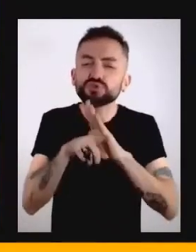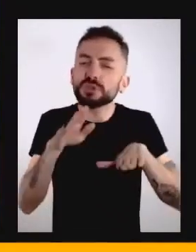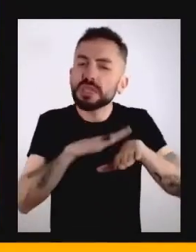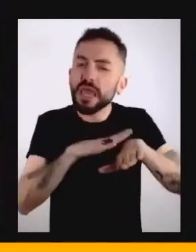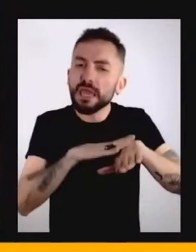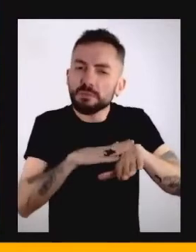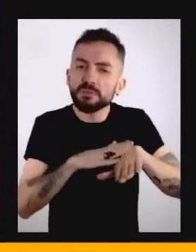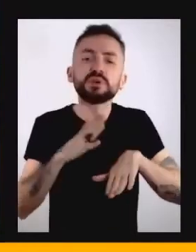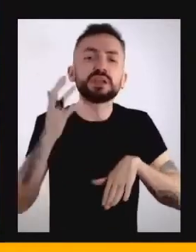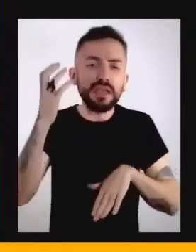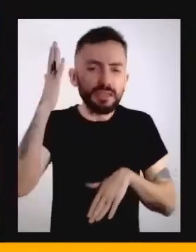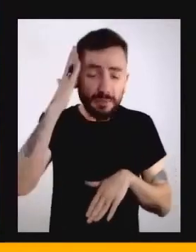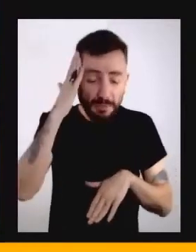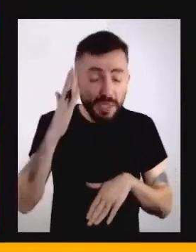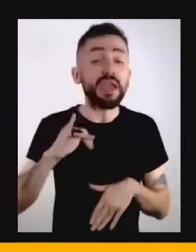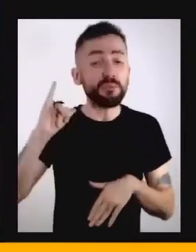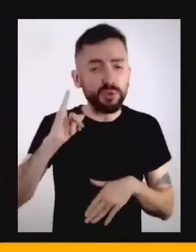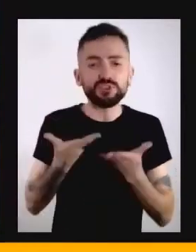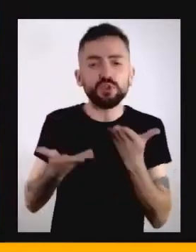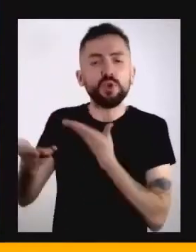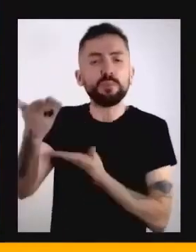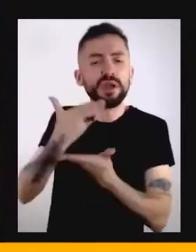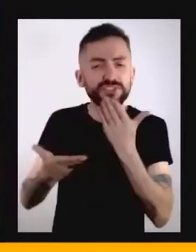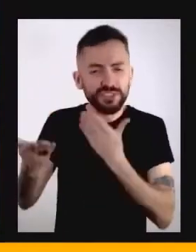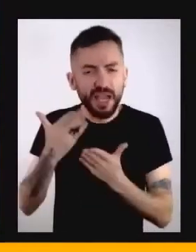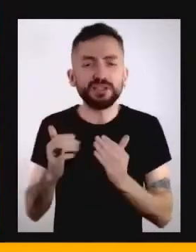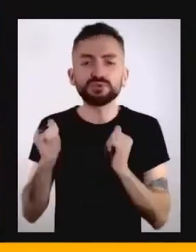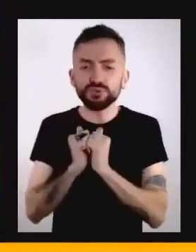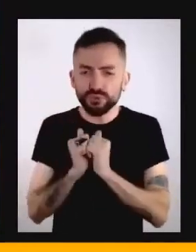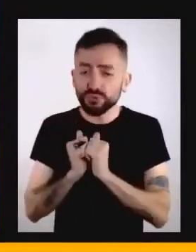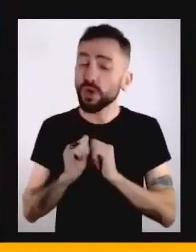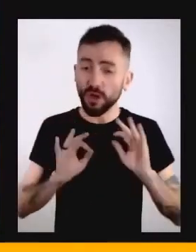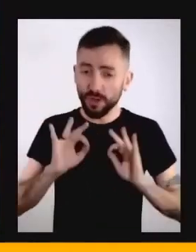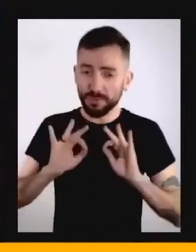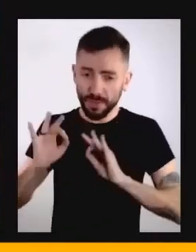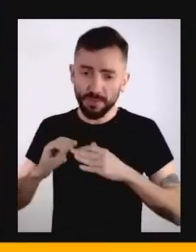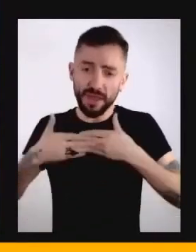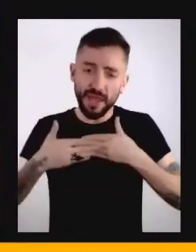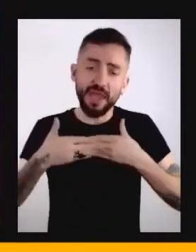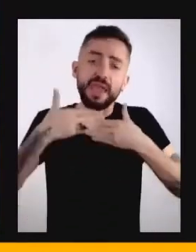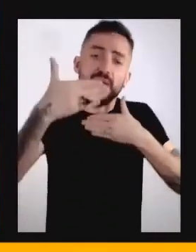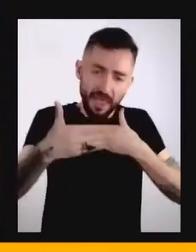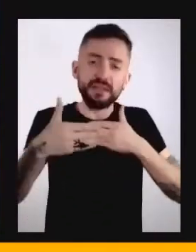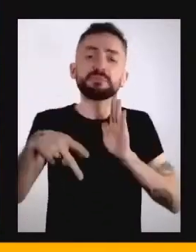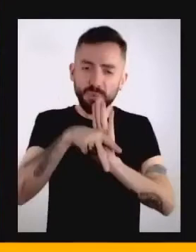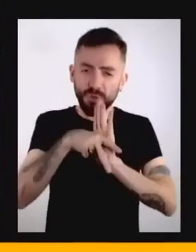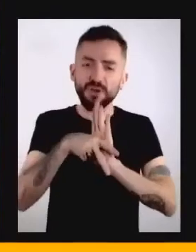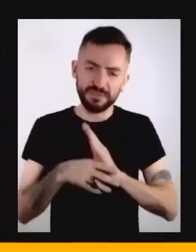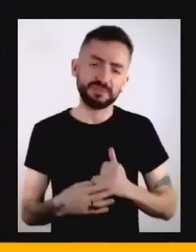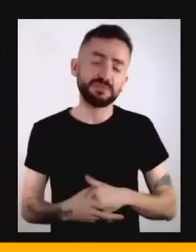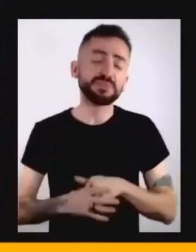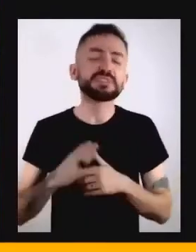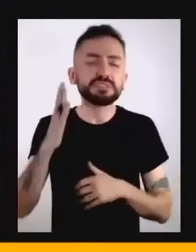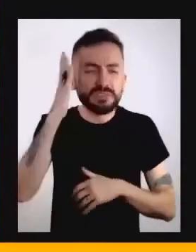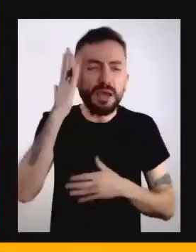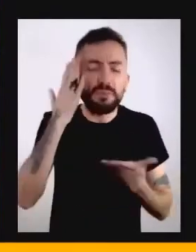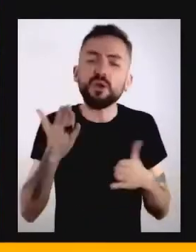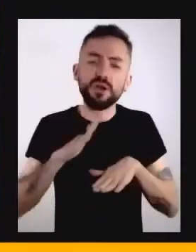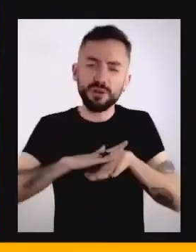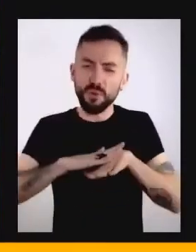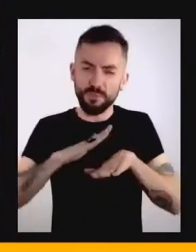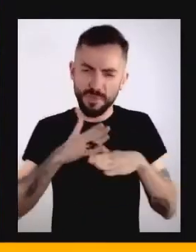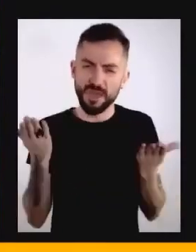construir o tempo para a próxima era que a gente está começando a viver agora. Em um momento como o atual,